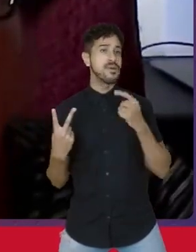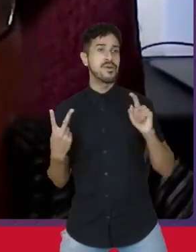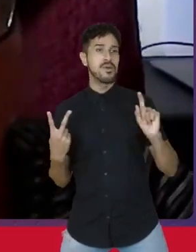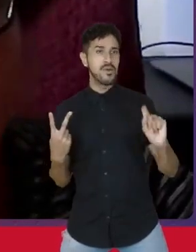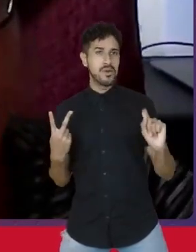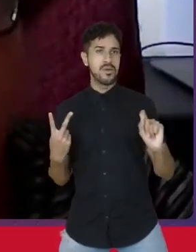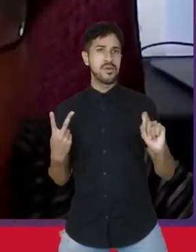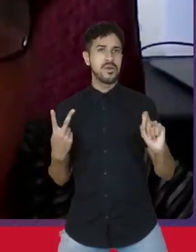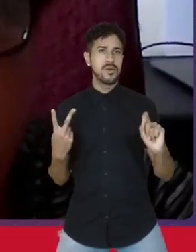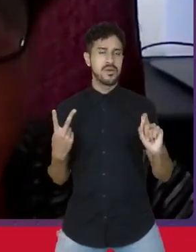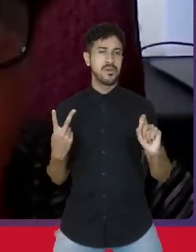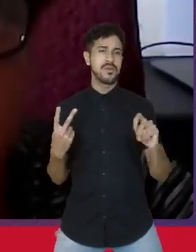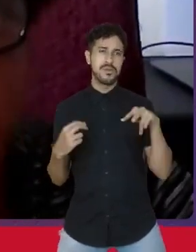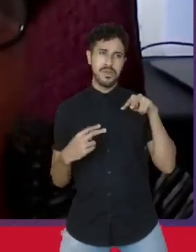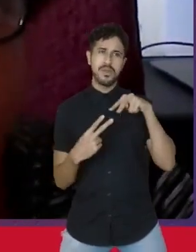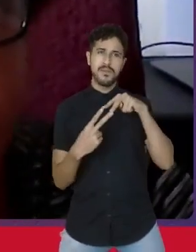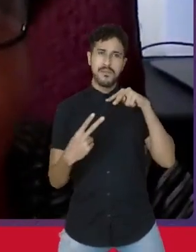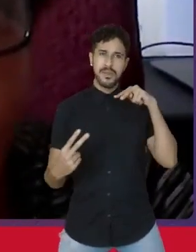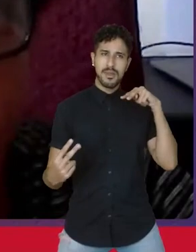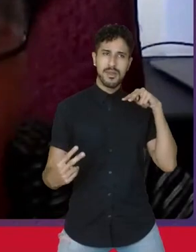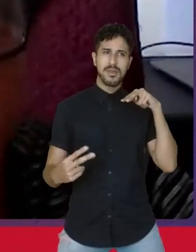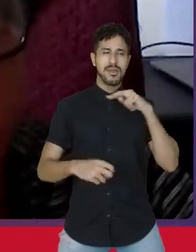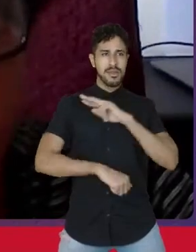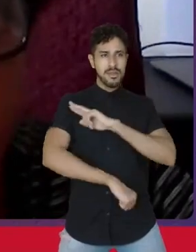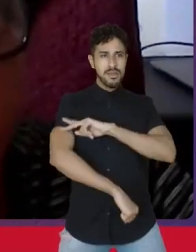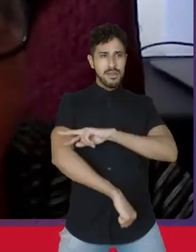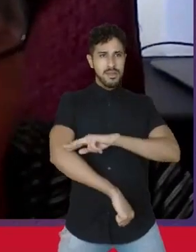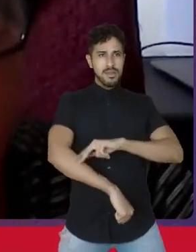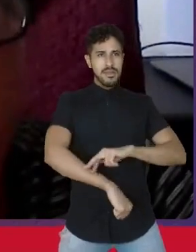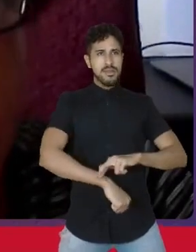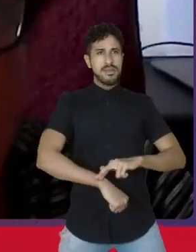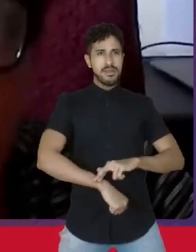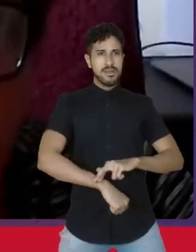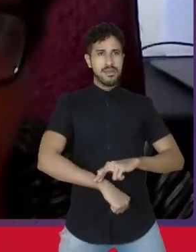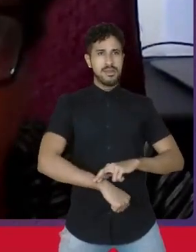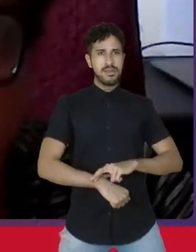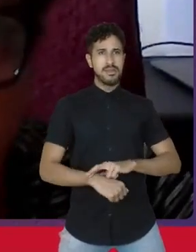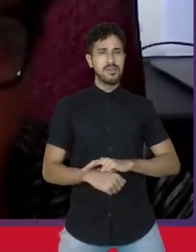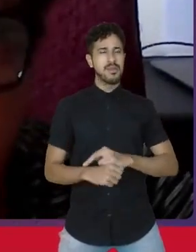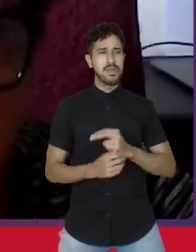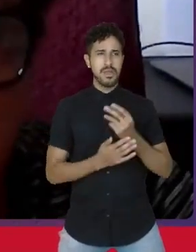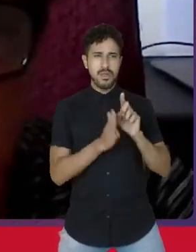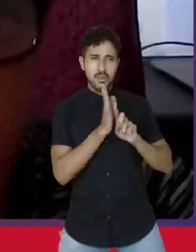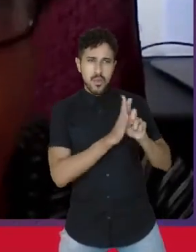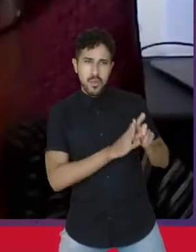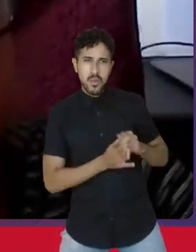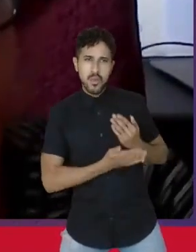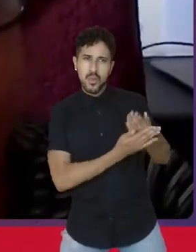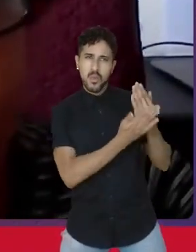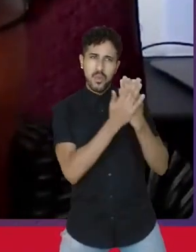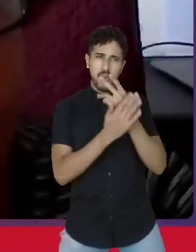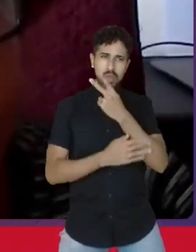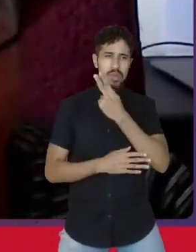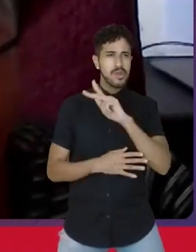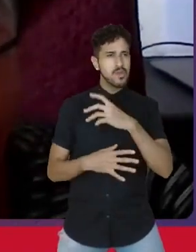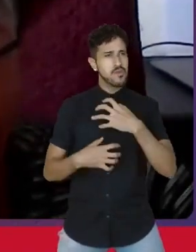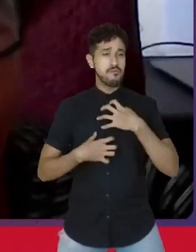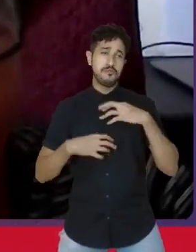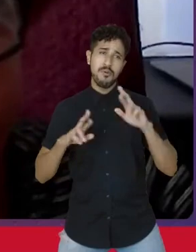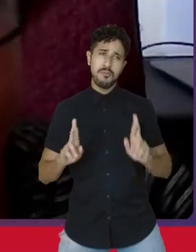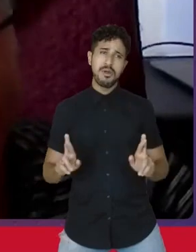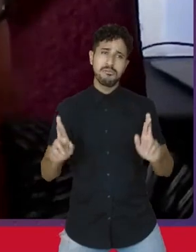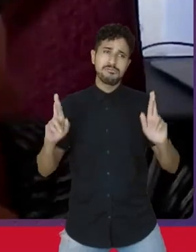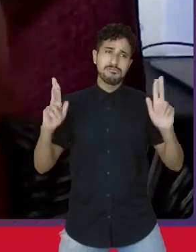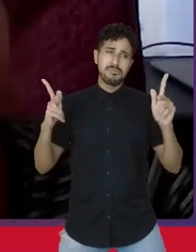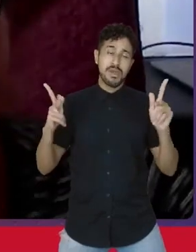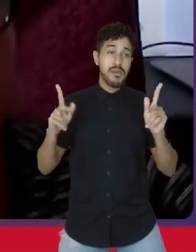do ponto de vista étnico-racial, nos seus estudos, de maneira diferente,